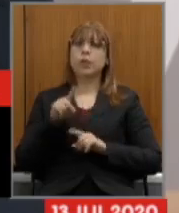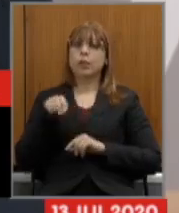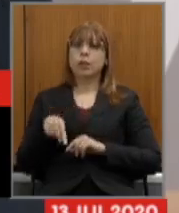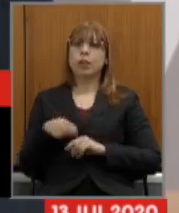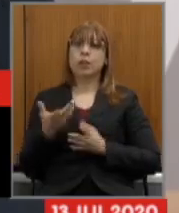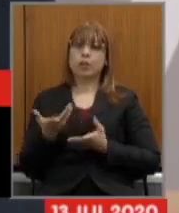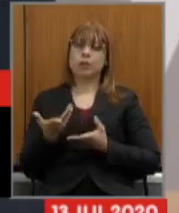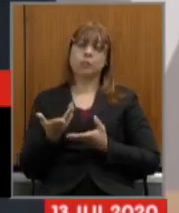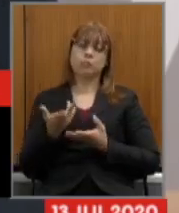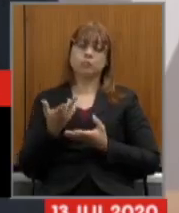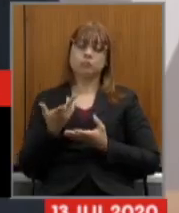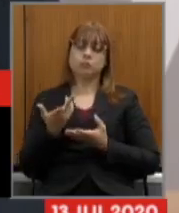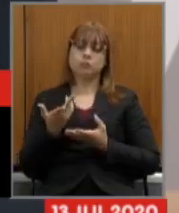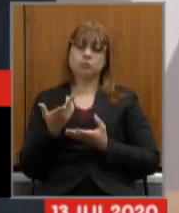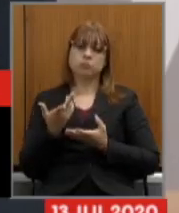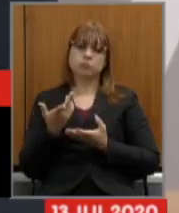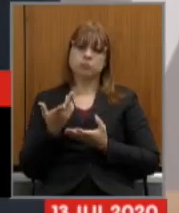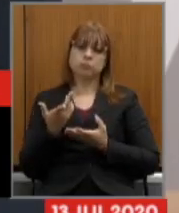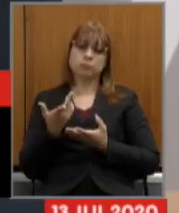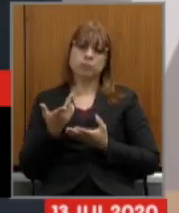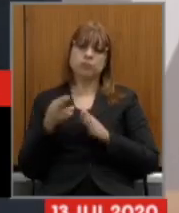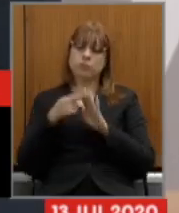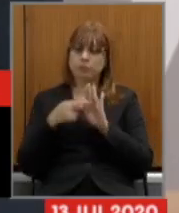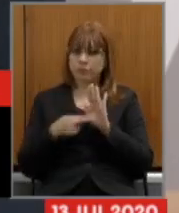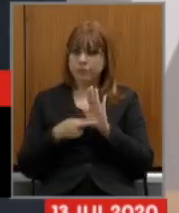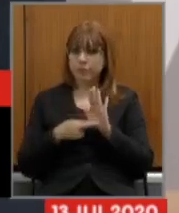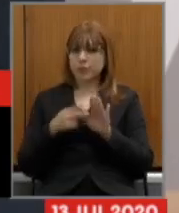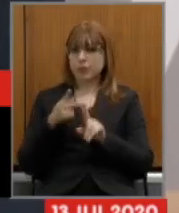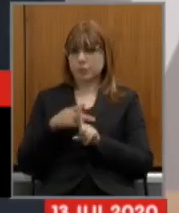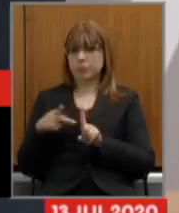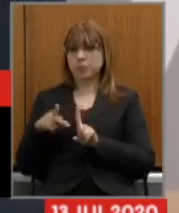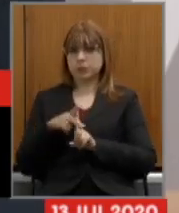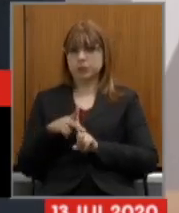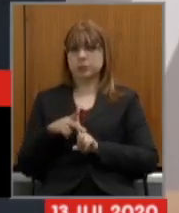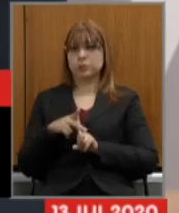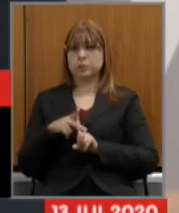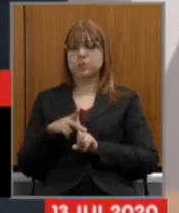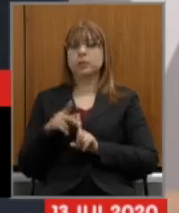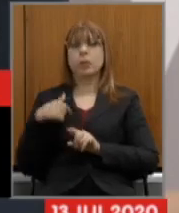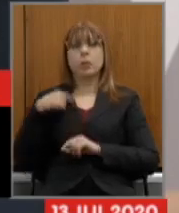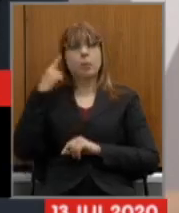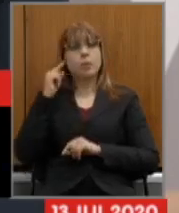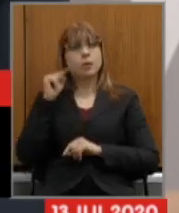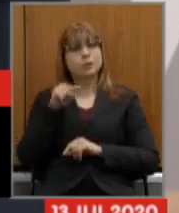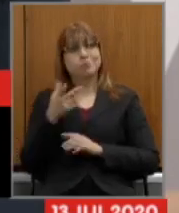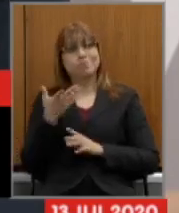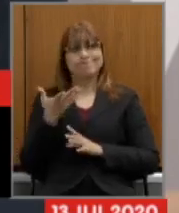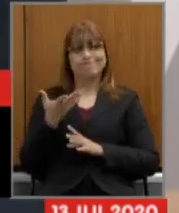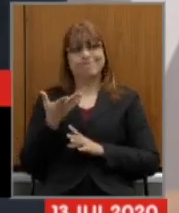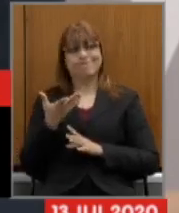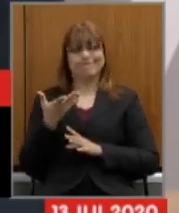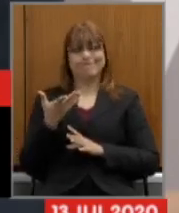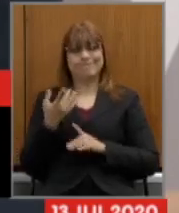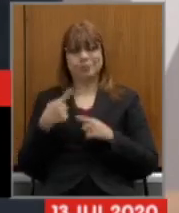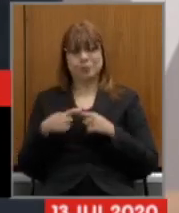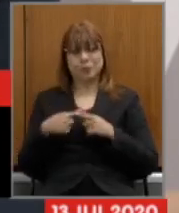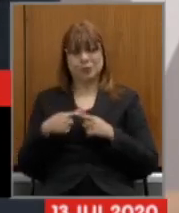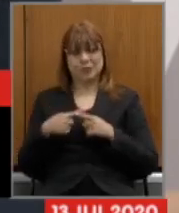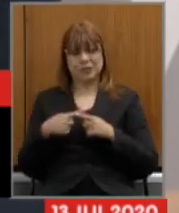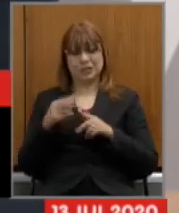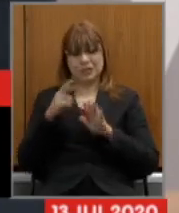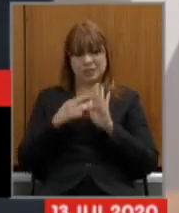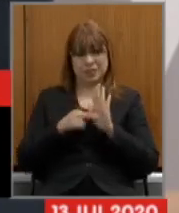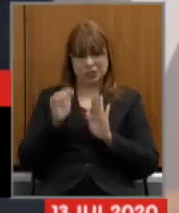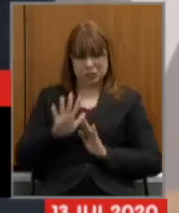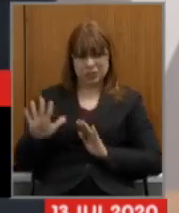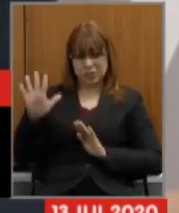da Previdência e por conta disso penso que essa premissa é equivocada porque no regime geral da Previdência